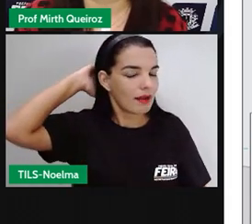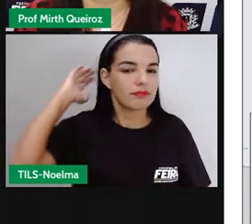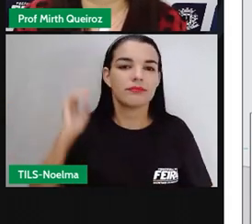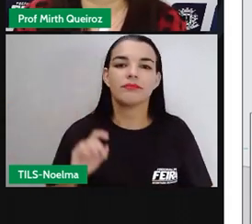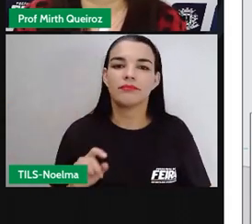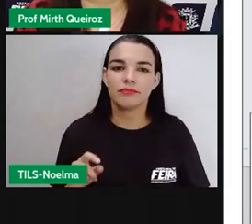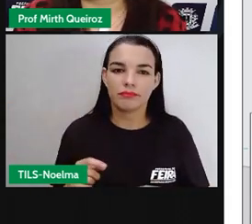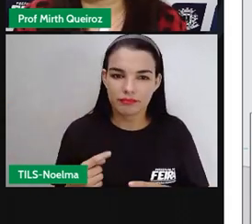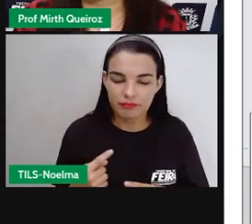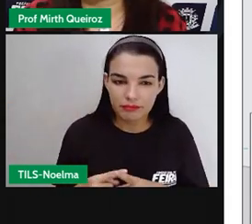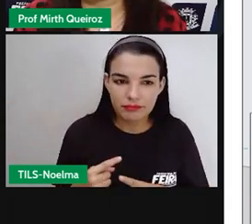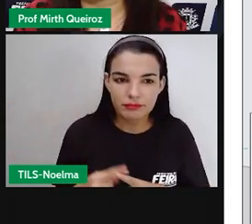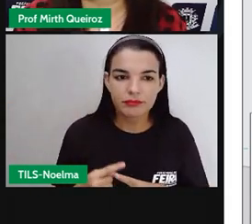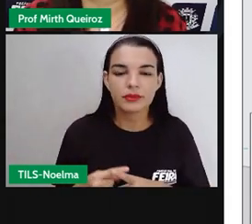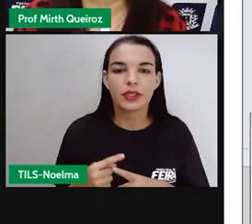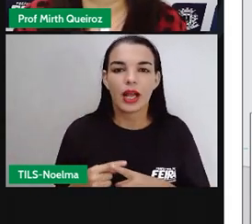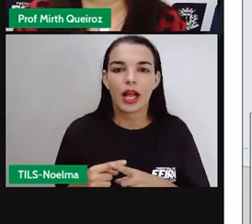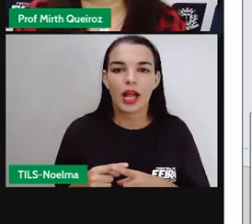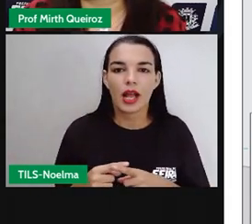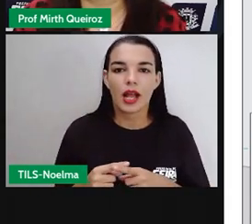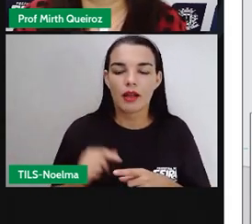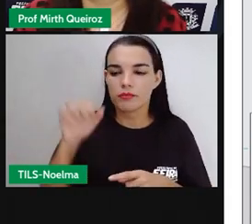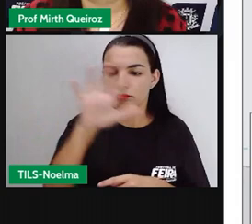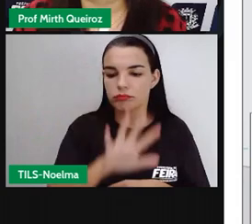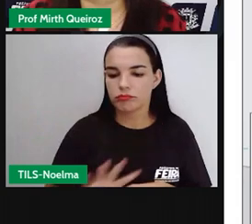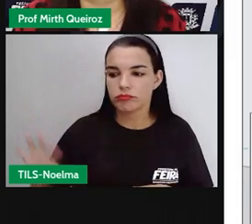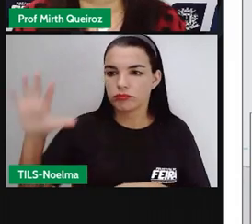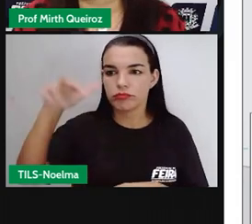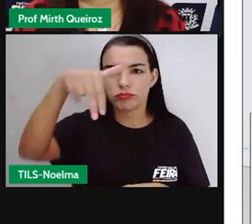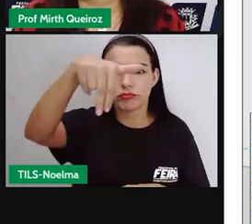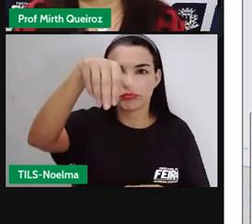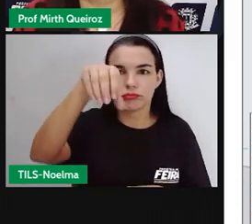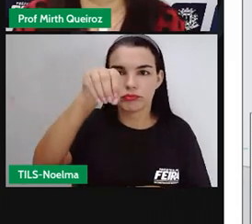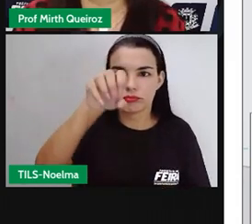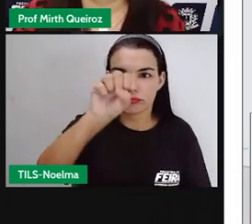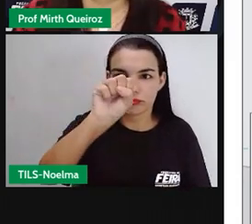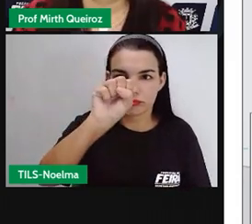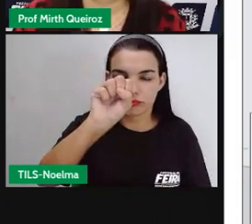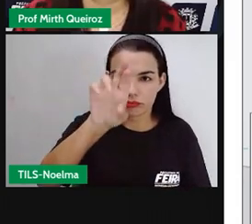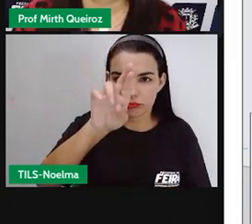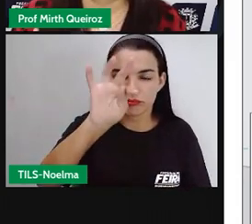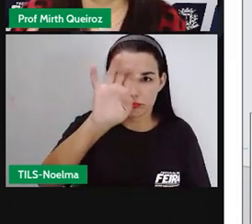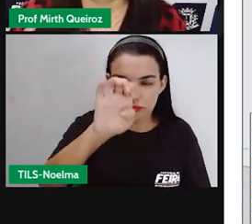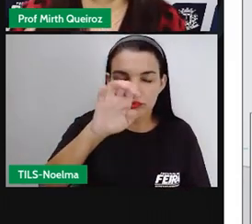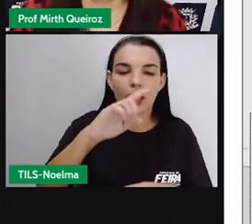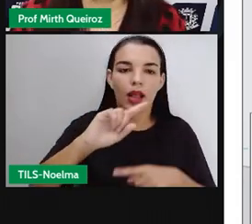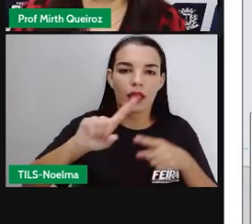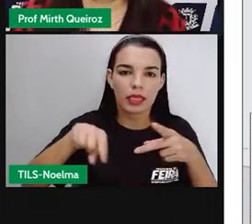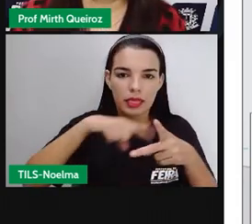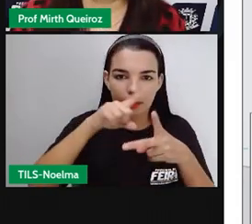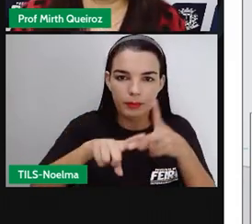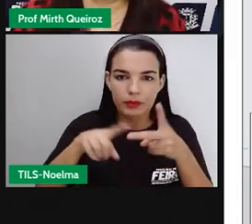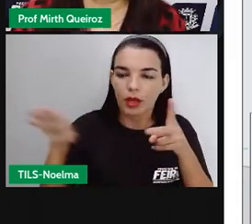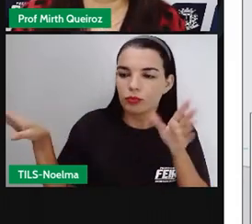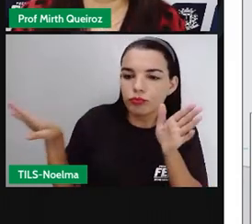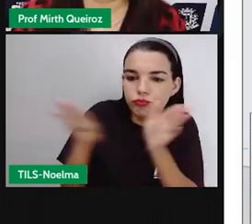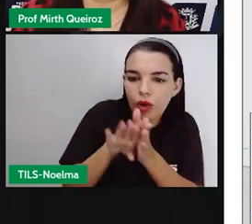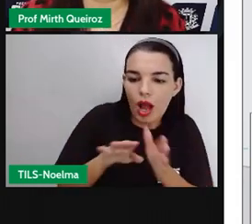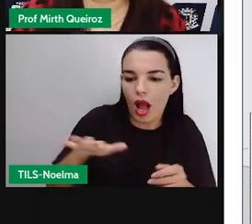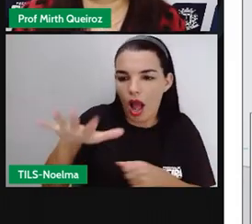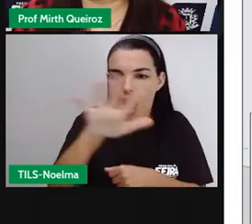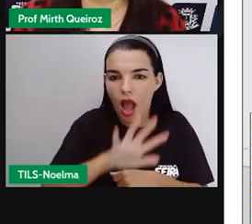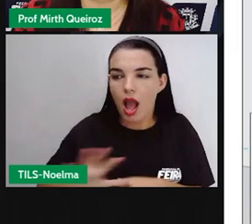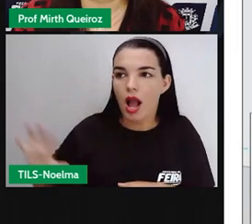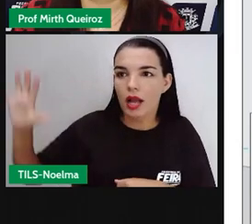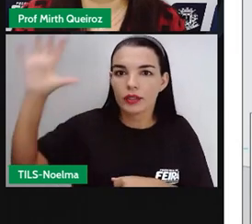moderadas da região norte se expandiram para a região sudeste, que se transformou no